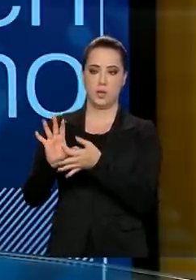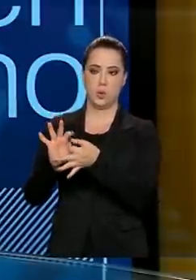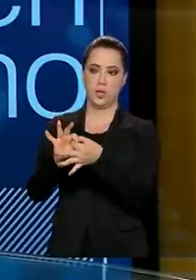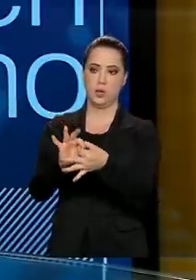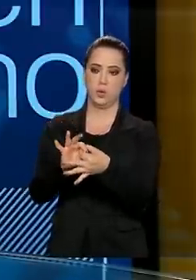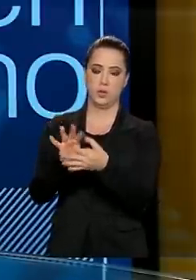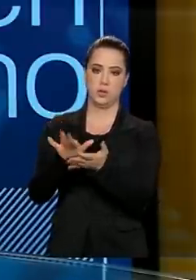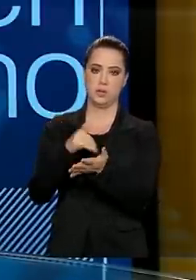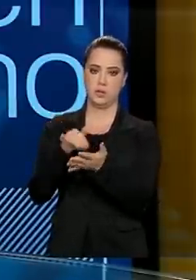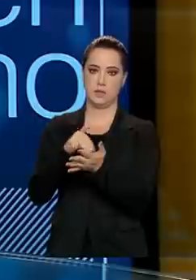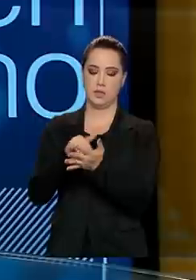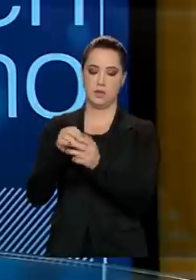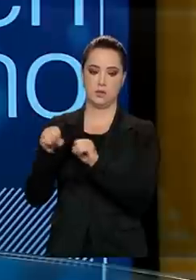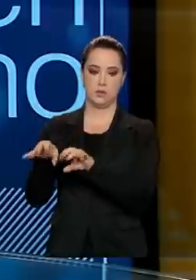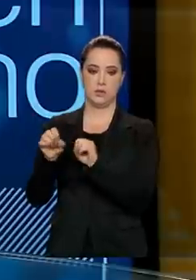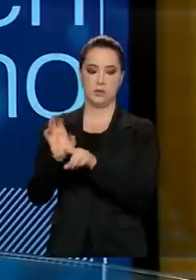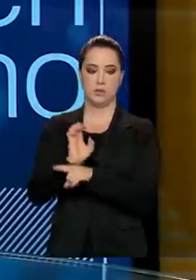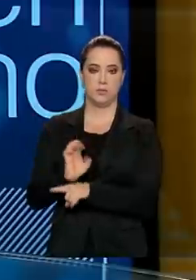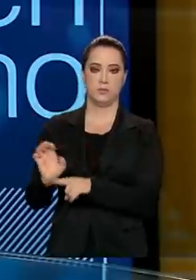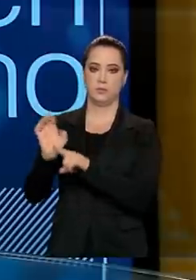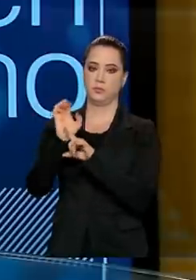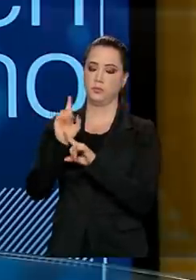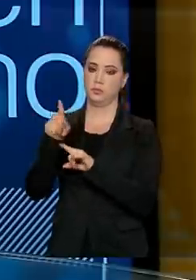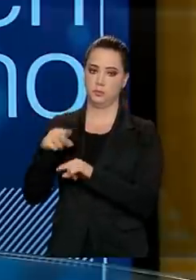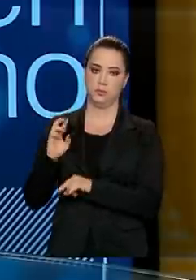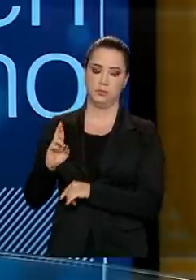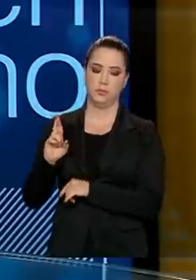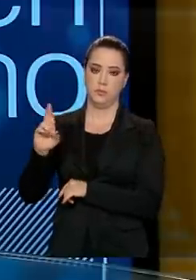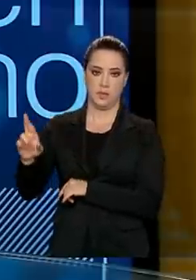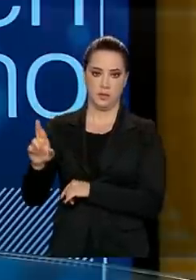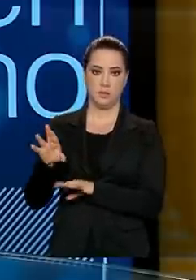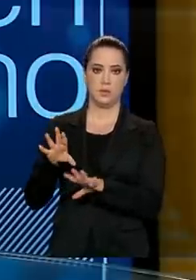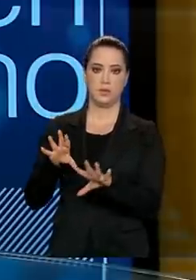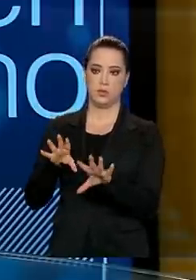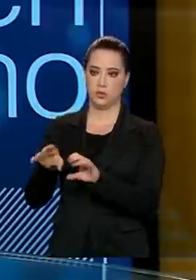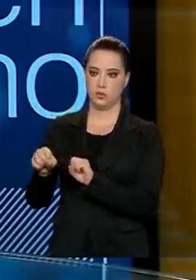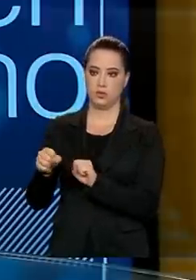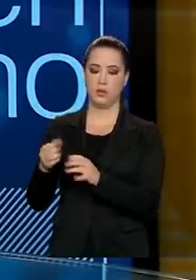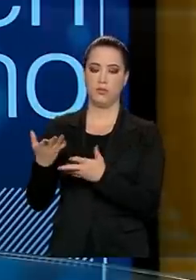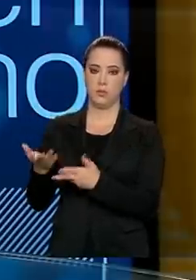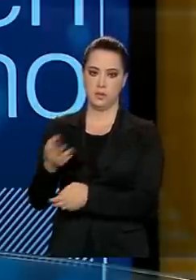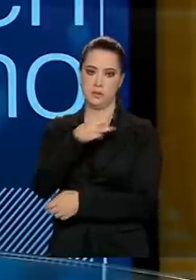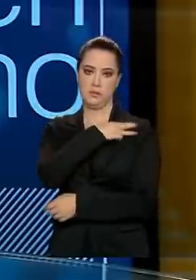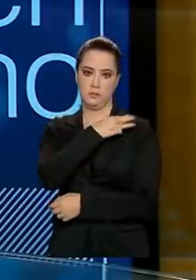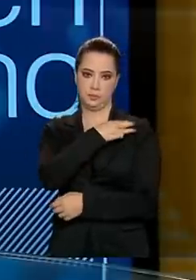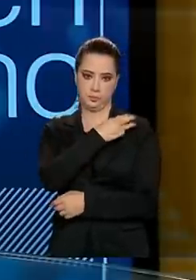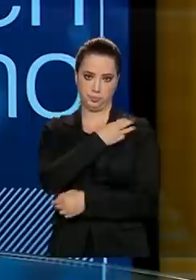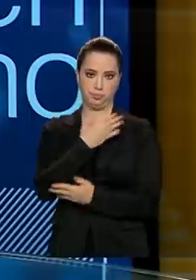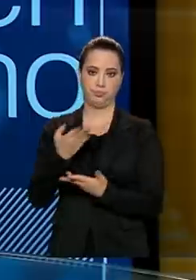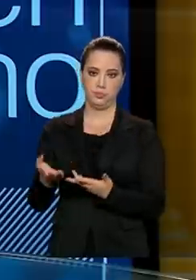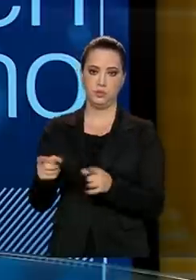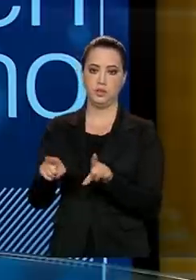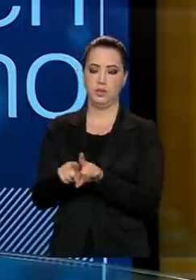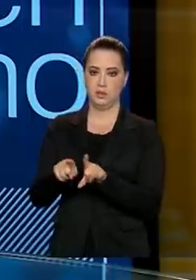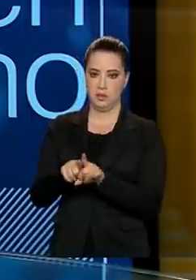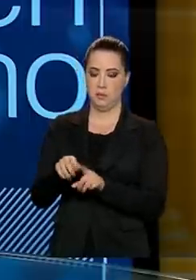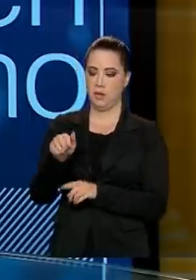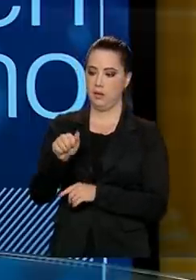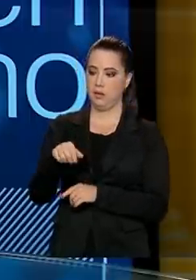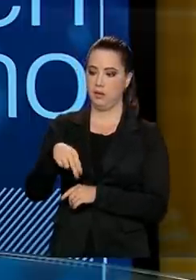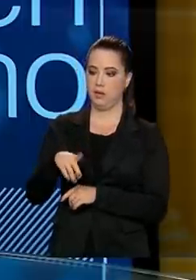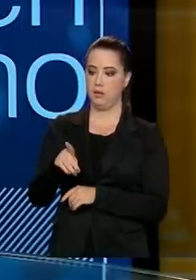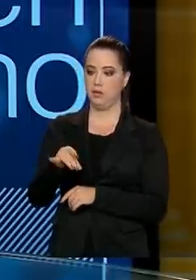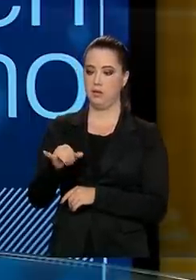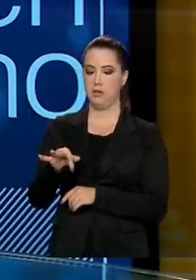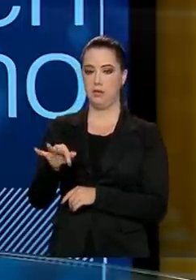os secretários de educação estadual, que têm a responsabilidade de formar os alunos do ensino médio, e também chamamos a Andifes, que representa